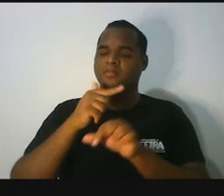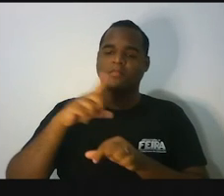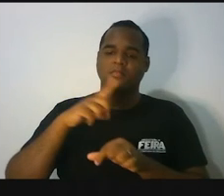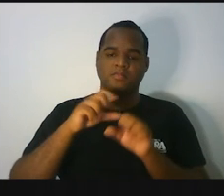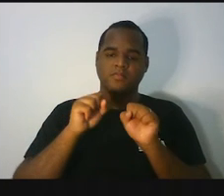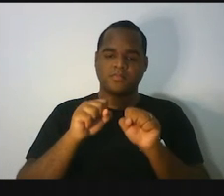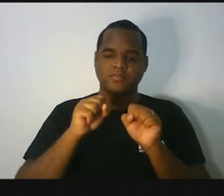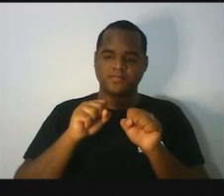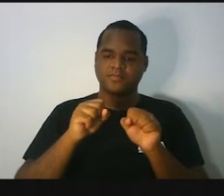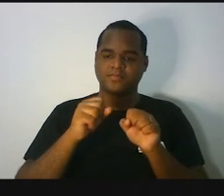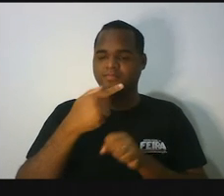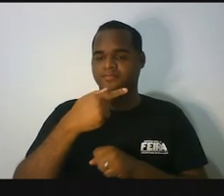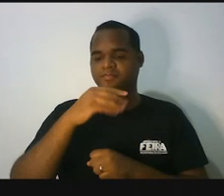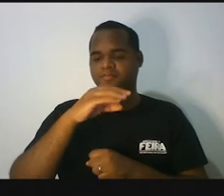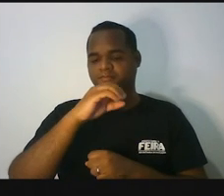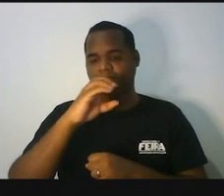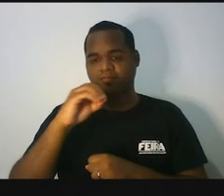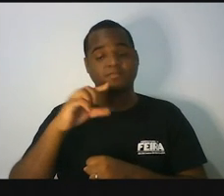700